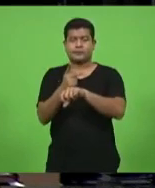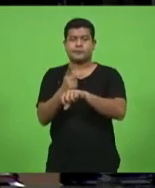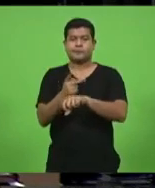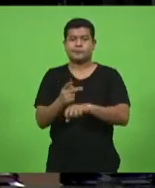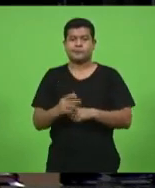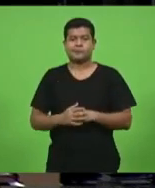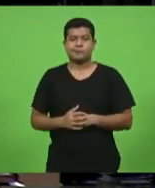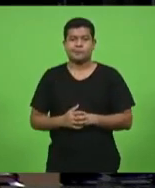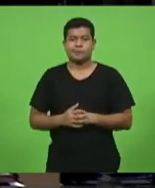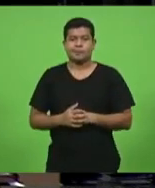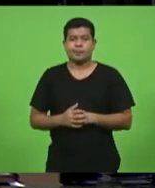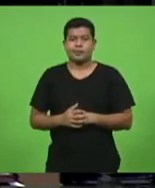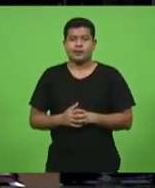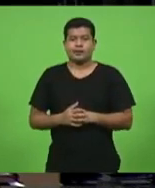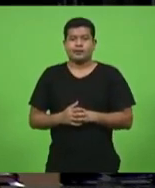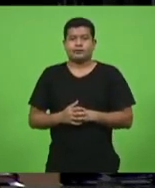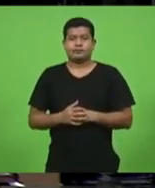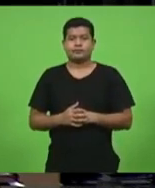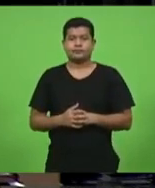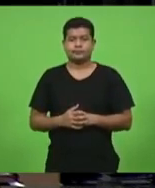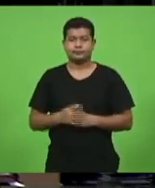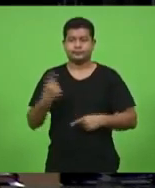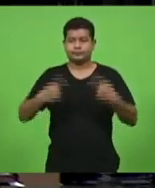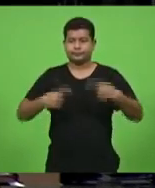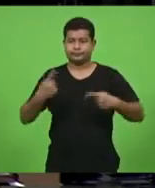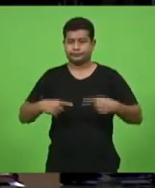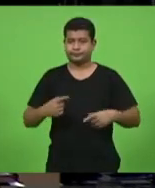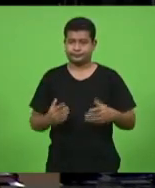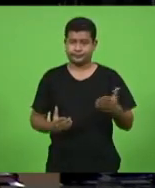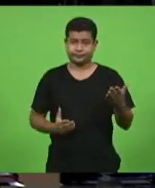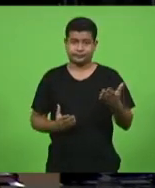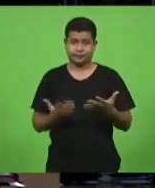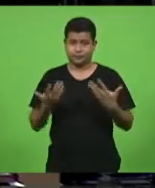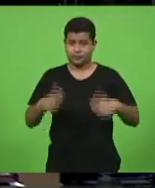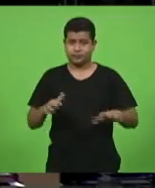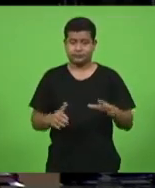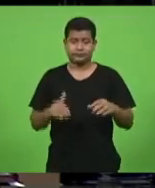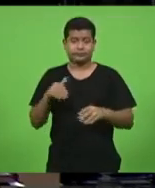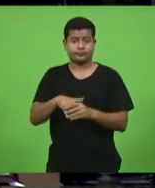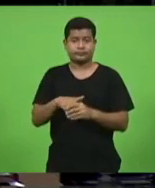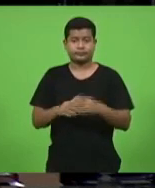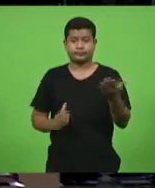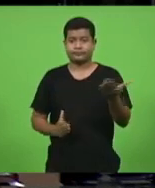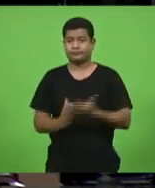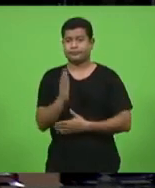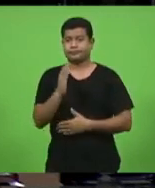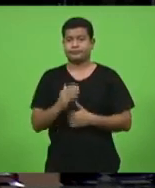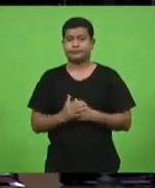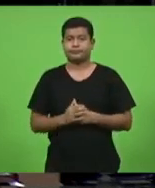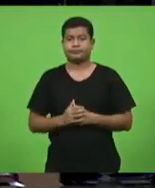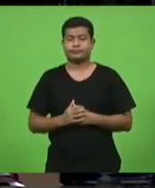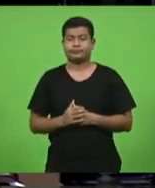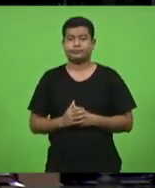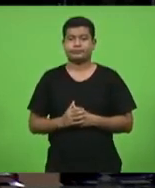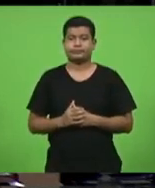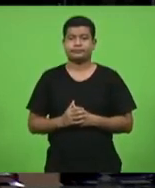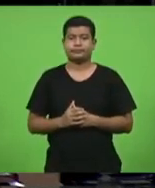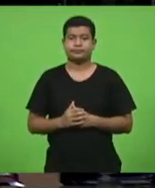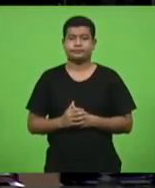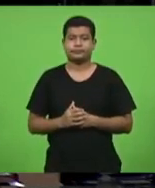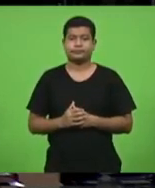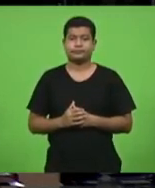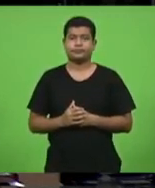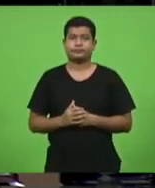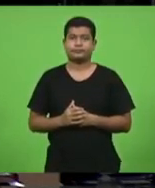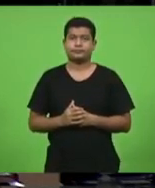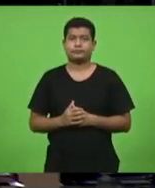Great Place to Work em discussão não havendo em votação está aprovado para